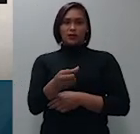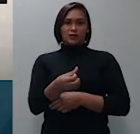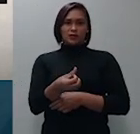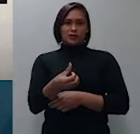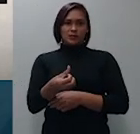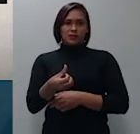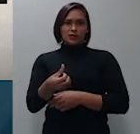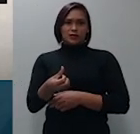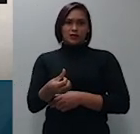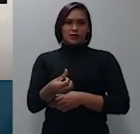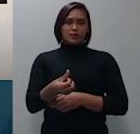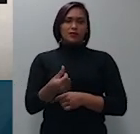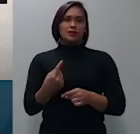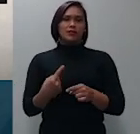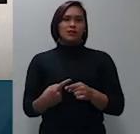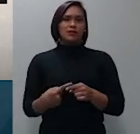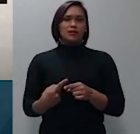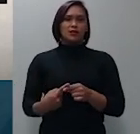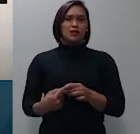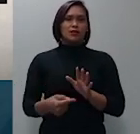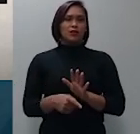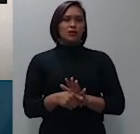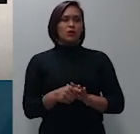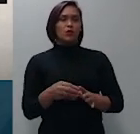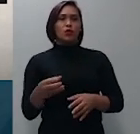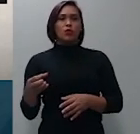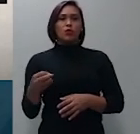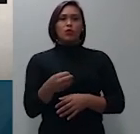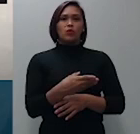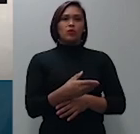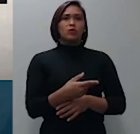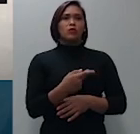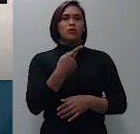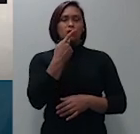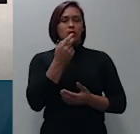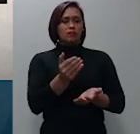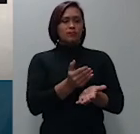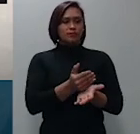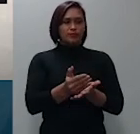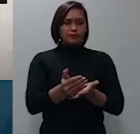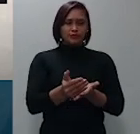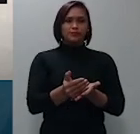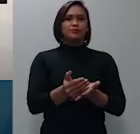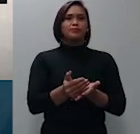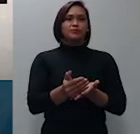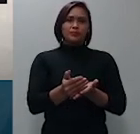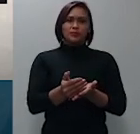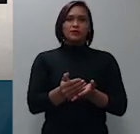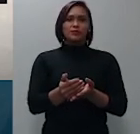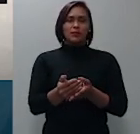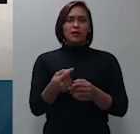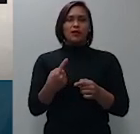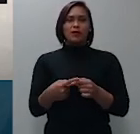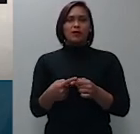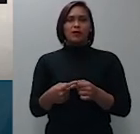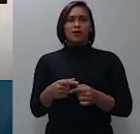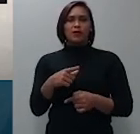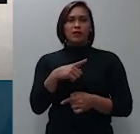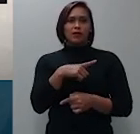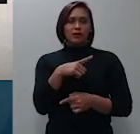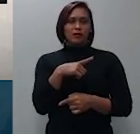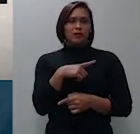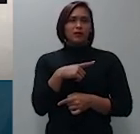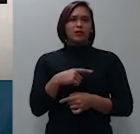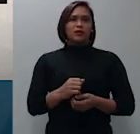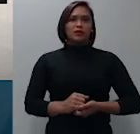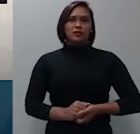São Paulo no novo pronunciamento da Corte Especial no que concerne a mora do devedor e seus conceitários